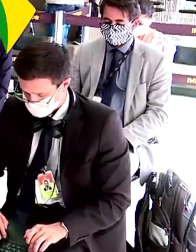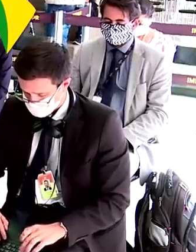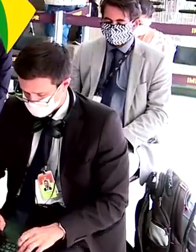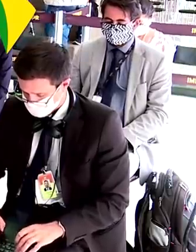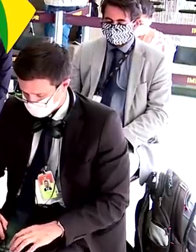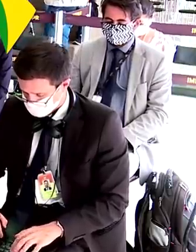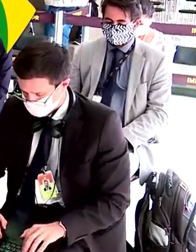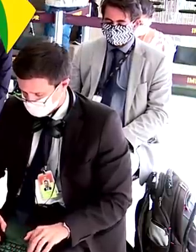Transcrição Legendas Negri